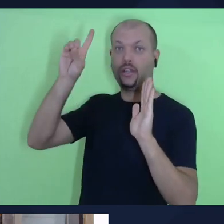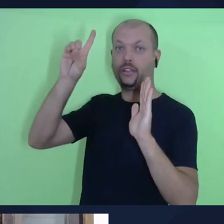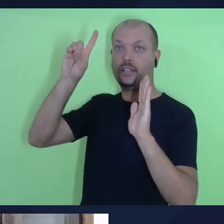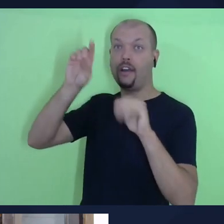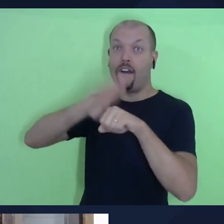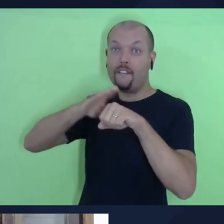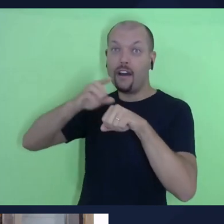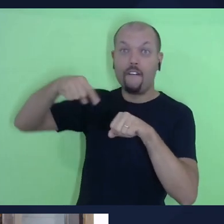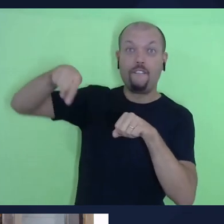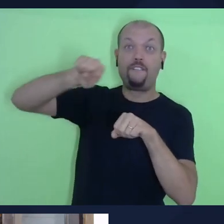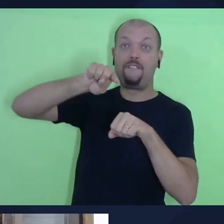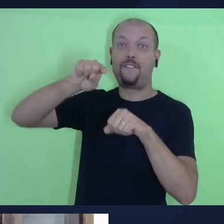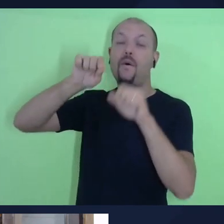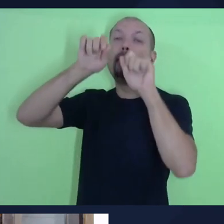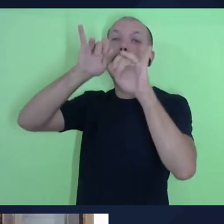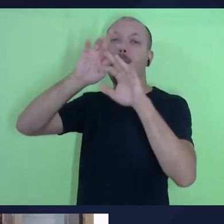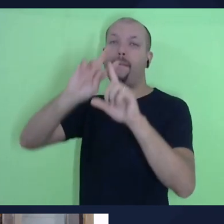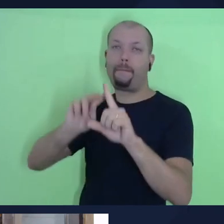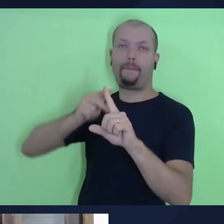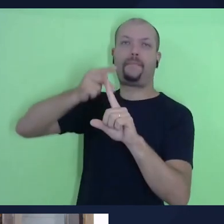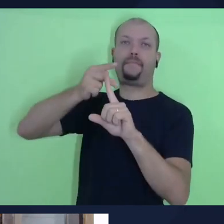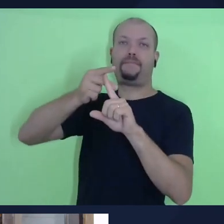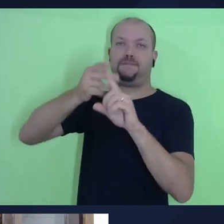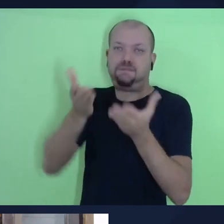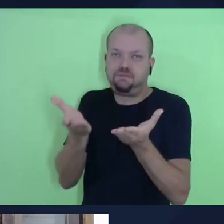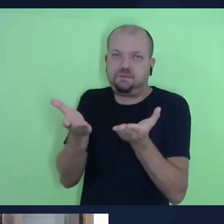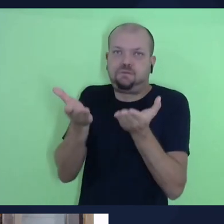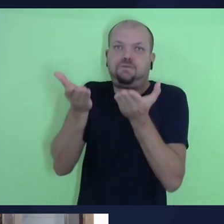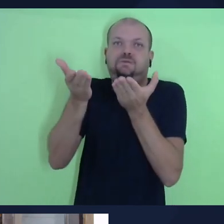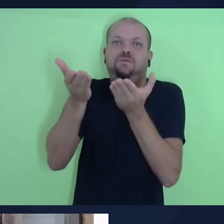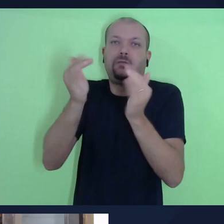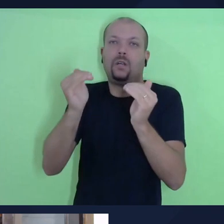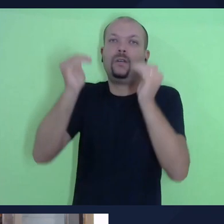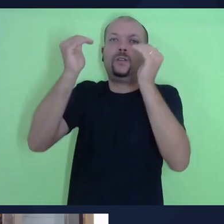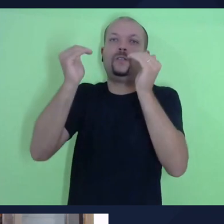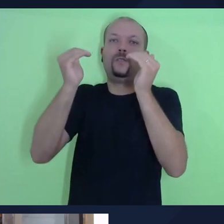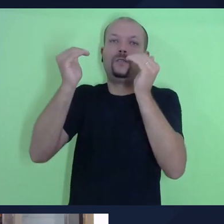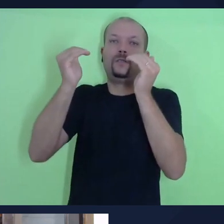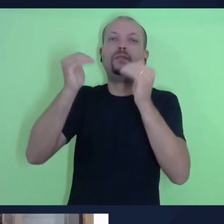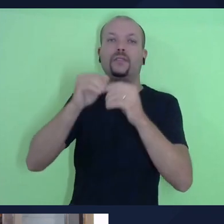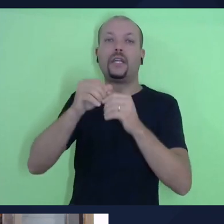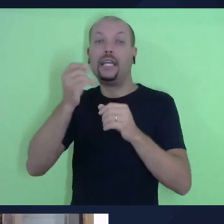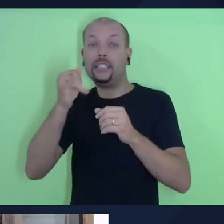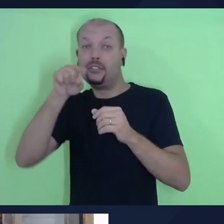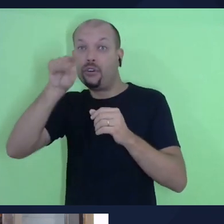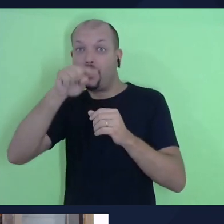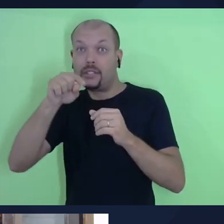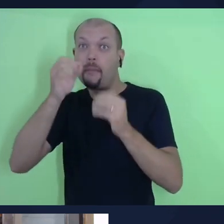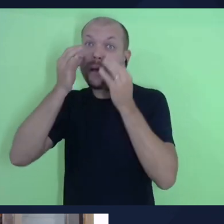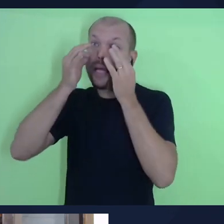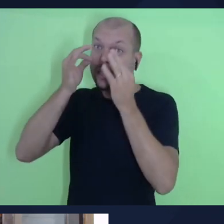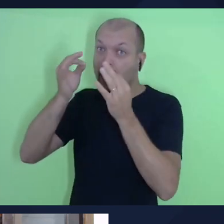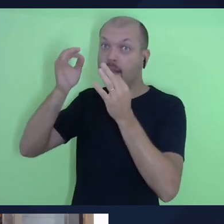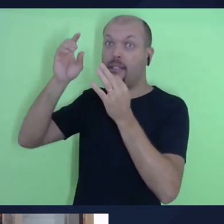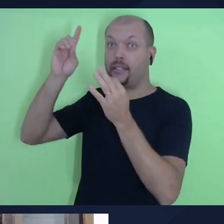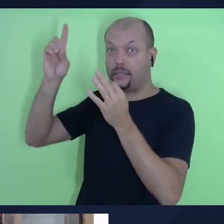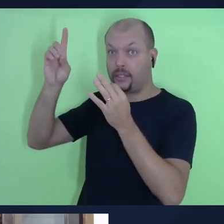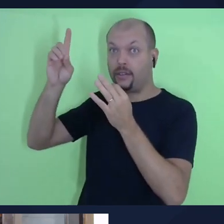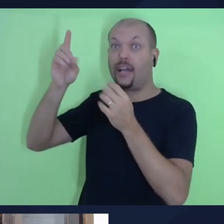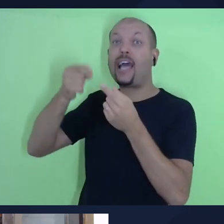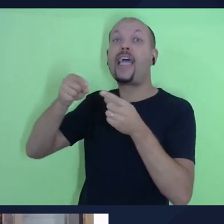sobre todas as nações da terra. Se ouvirem a voz do senhor, seu Deus, sobre vocês virão